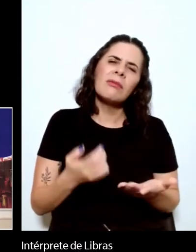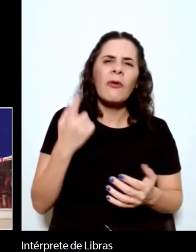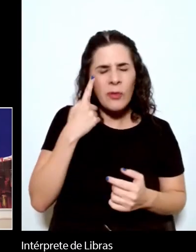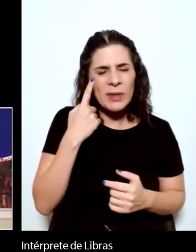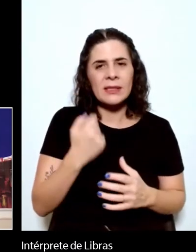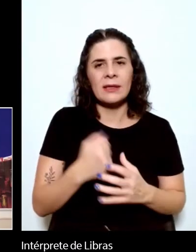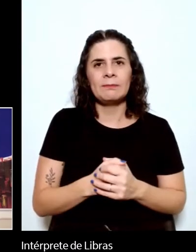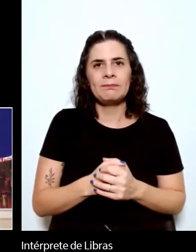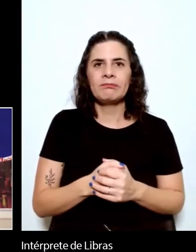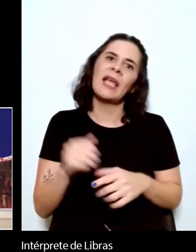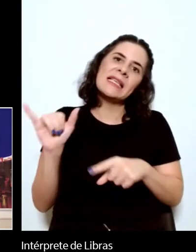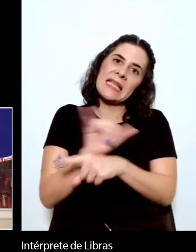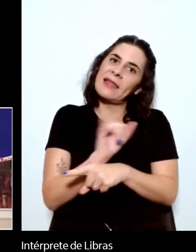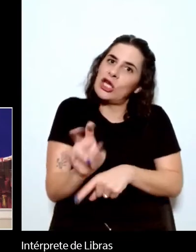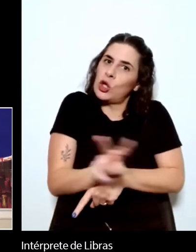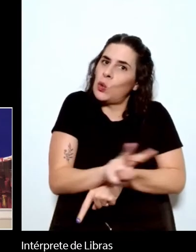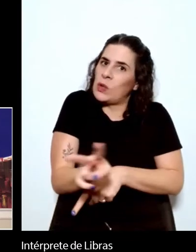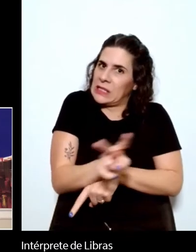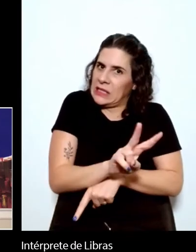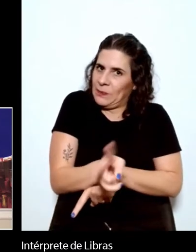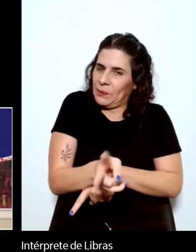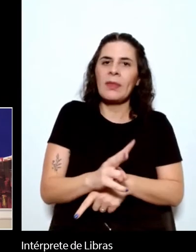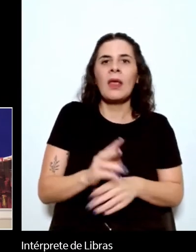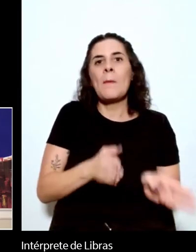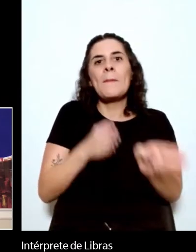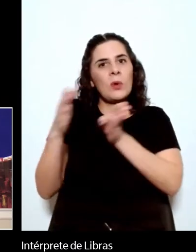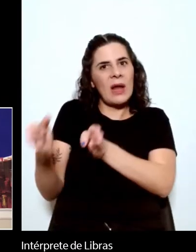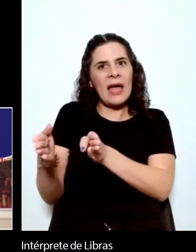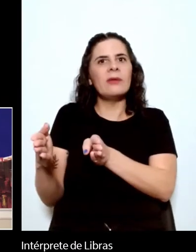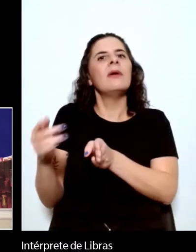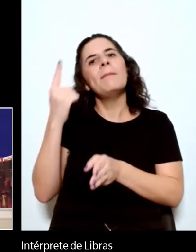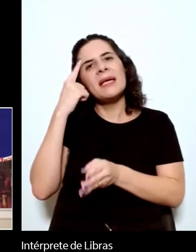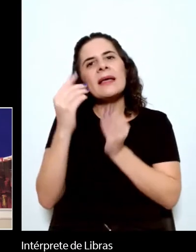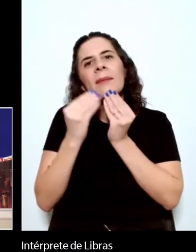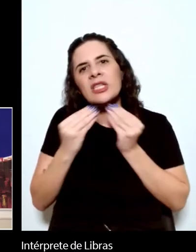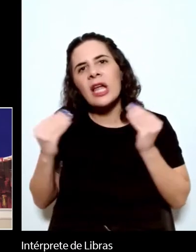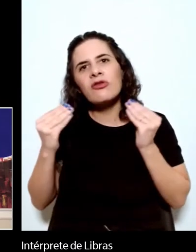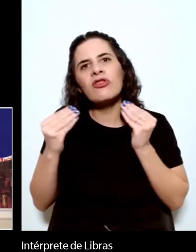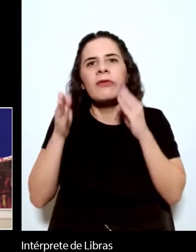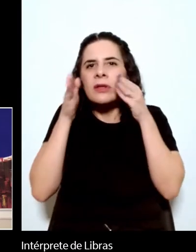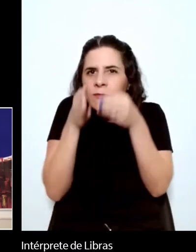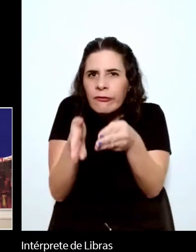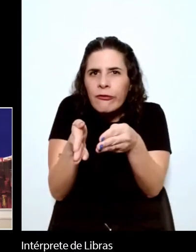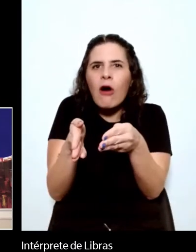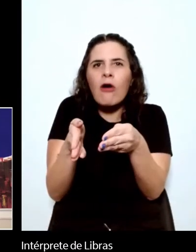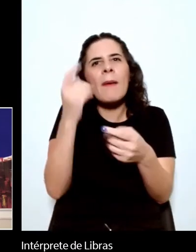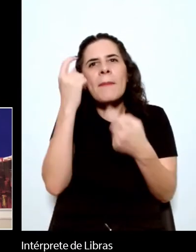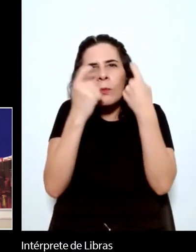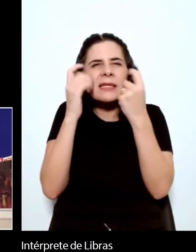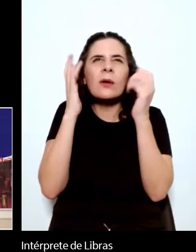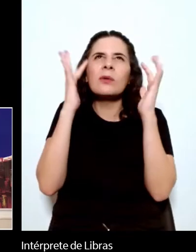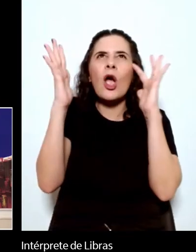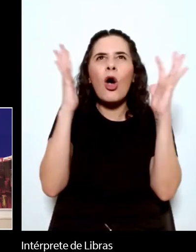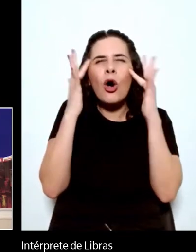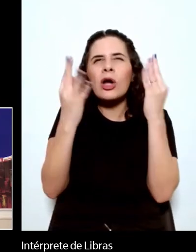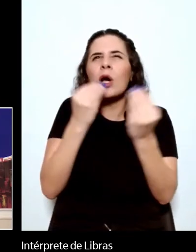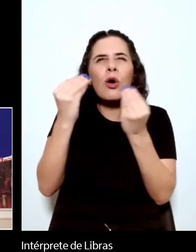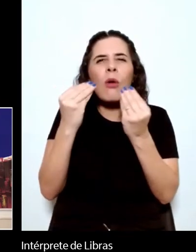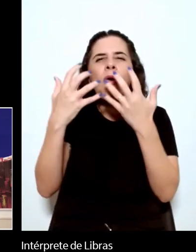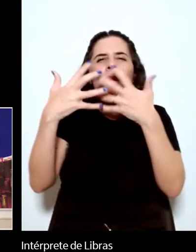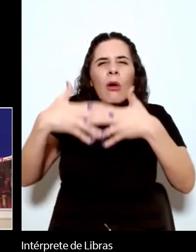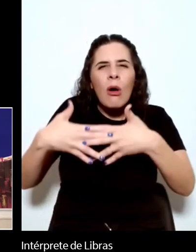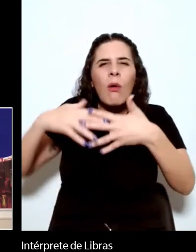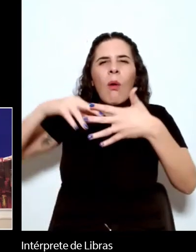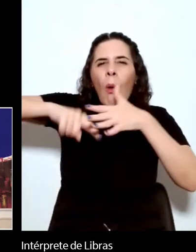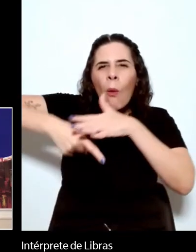isto é, de um lado, o Machado de Assis mais próximo a uma preocupação teórica com a intertextualidade, com a complexidade do texto,